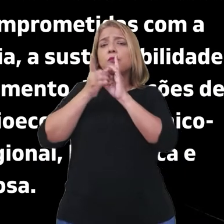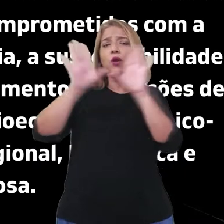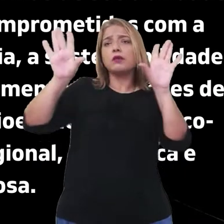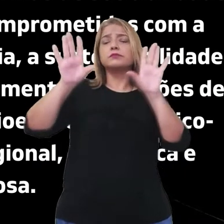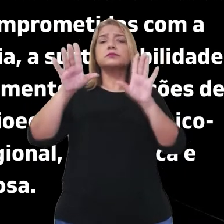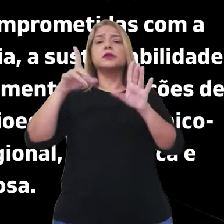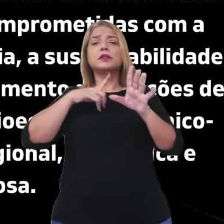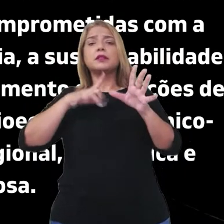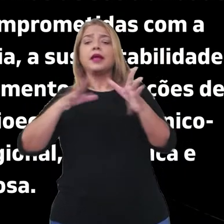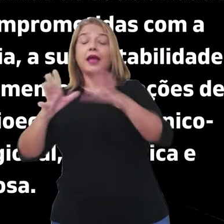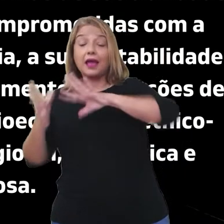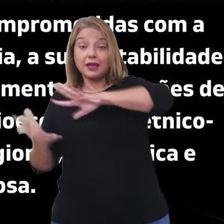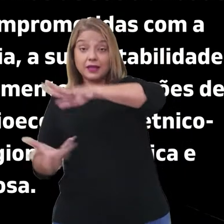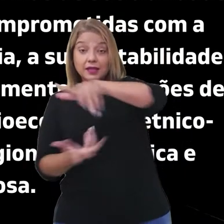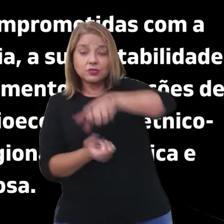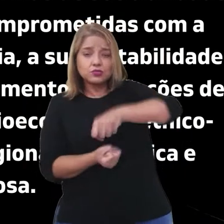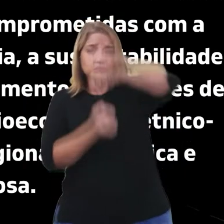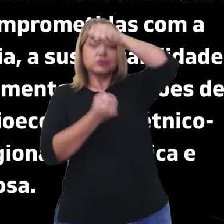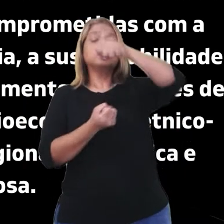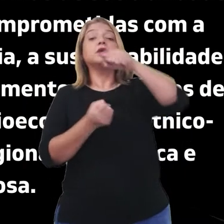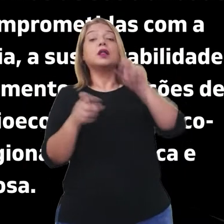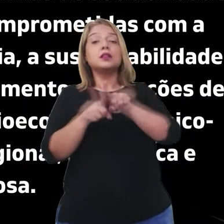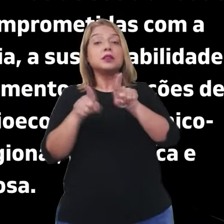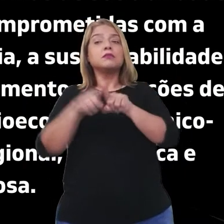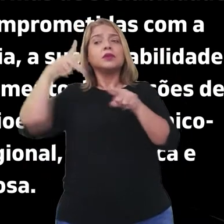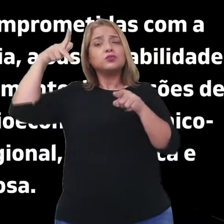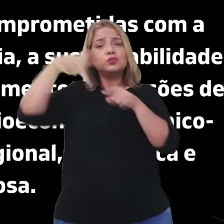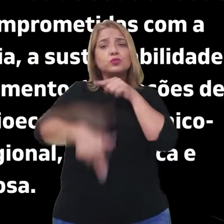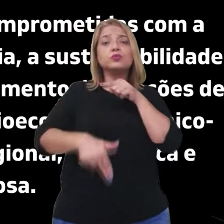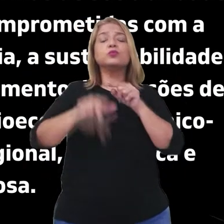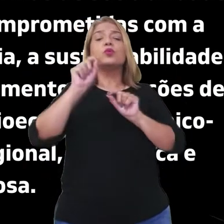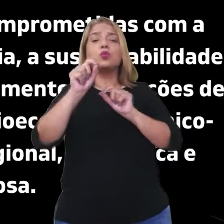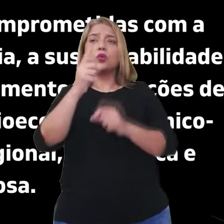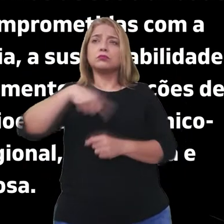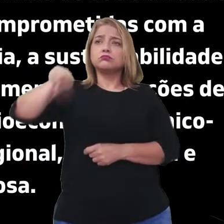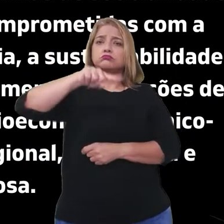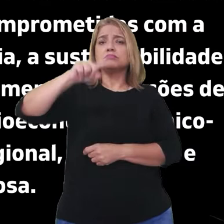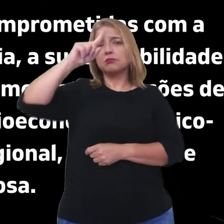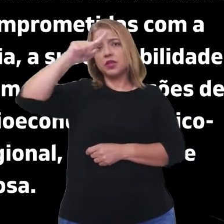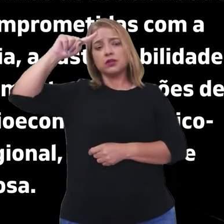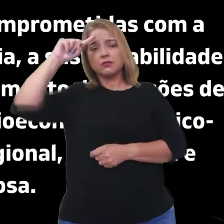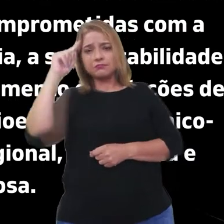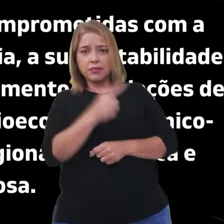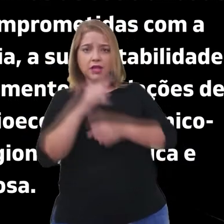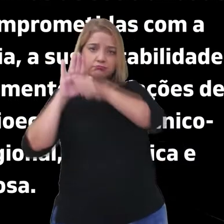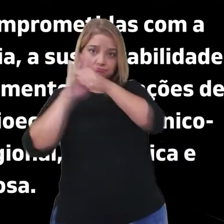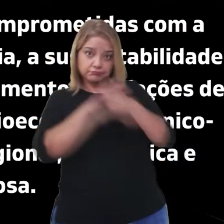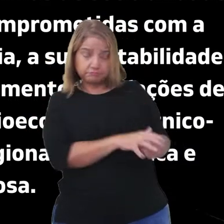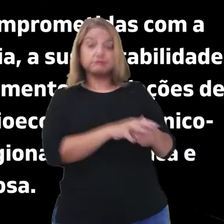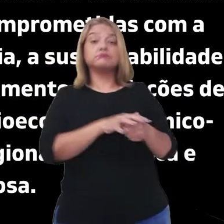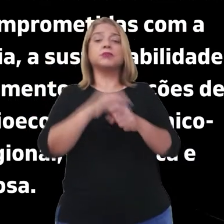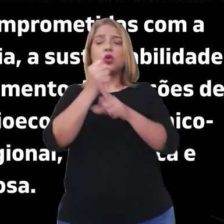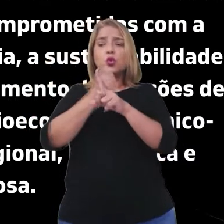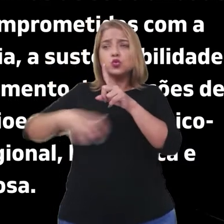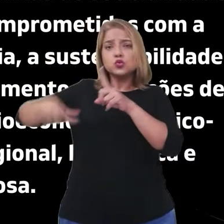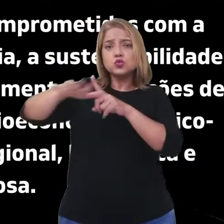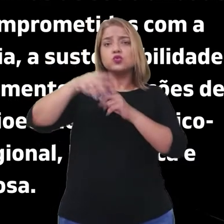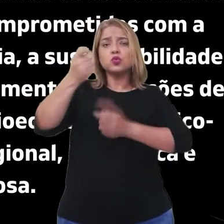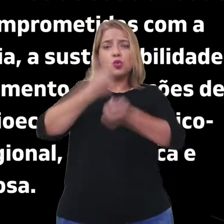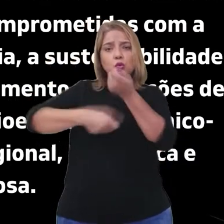sustentabilidade do planeta e corrompimento de relações de dominação etária, socioeconômica,